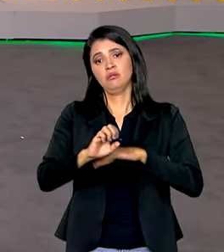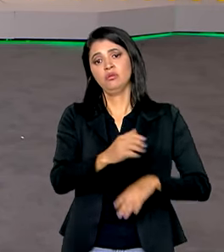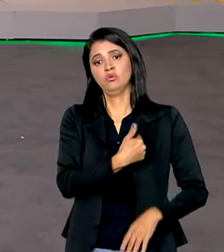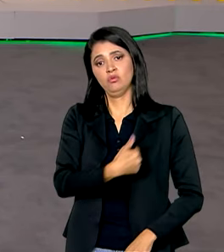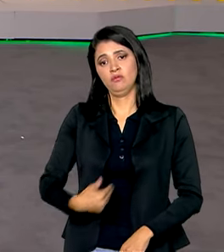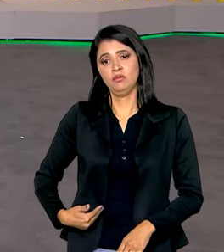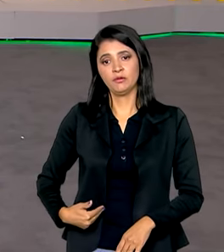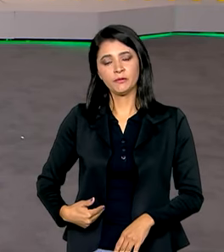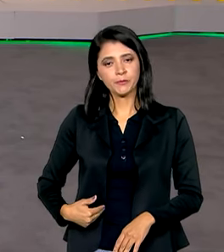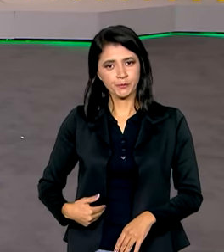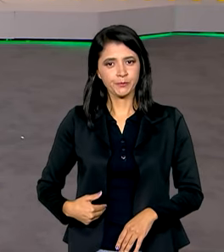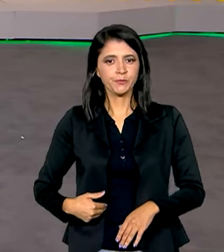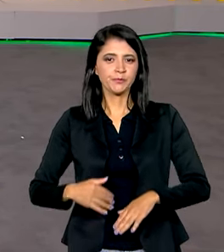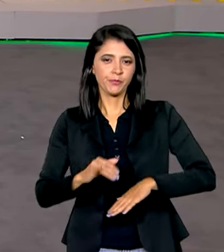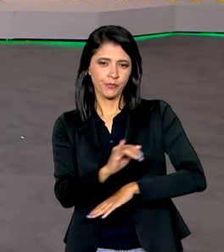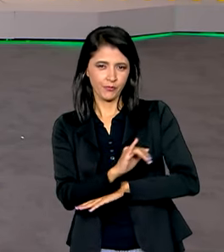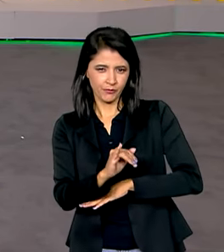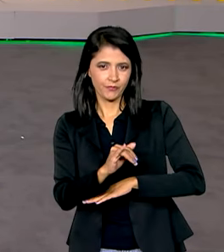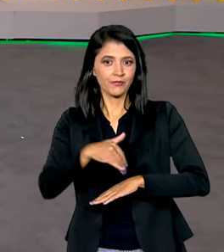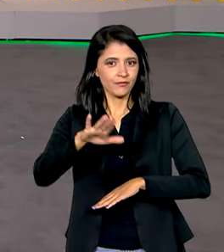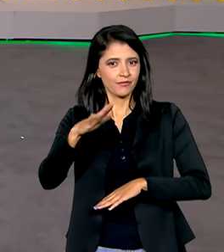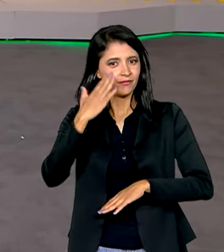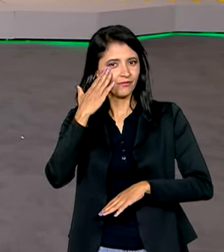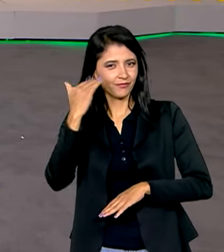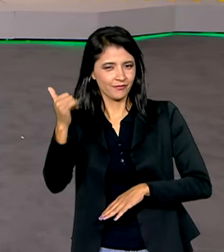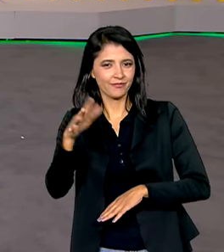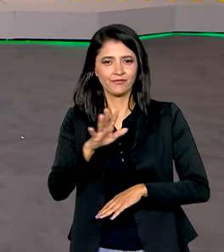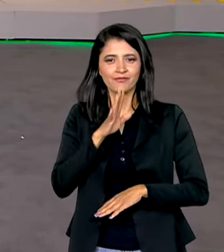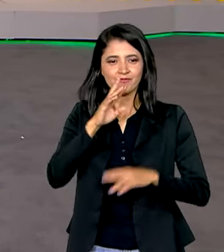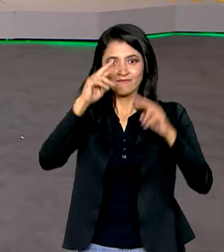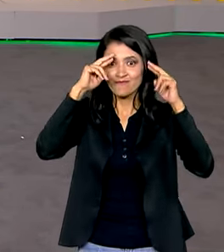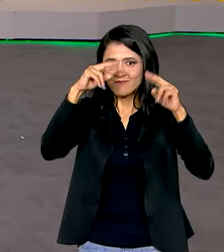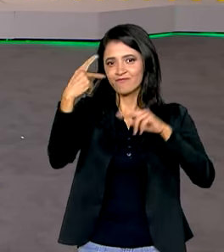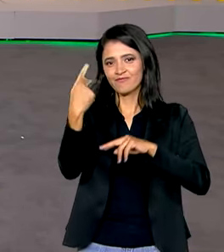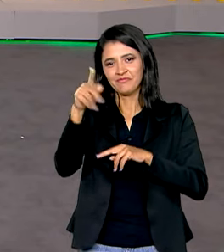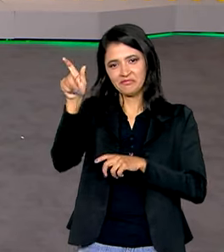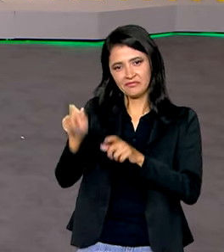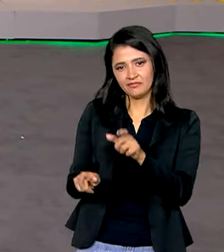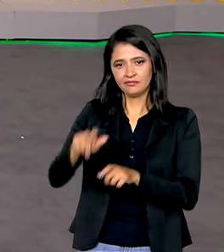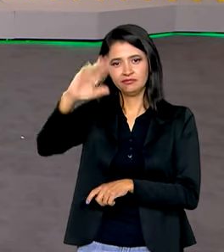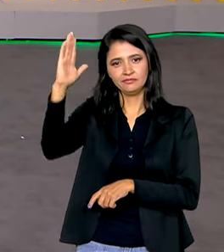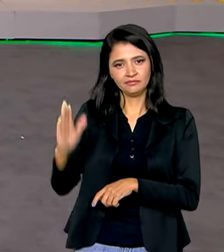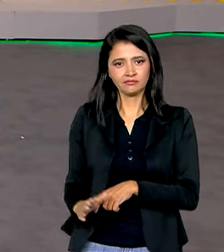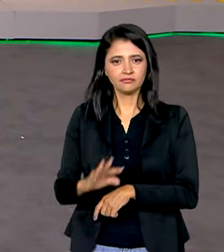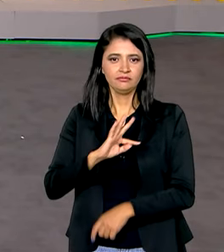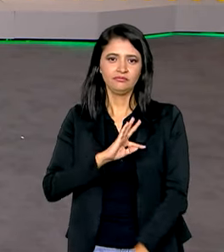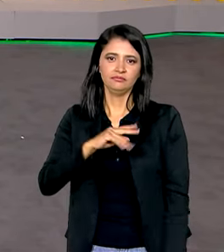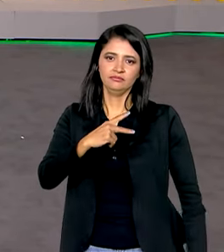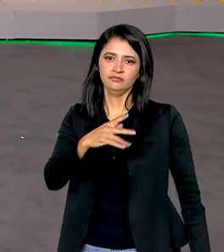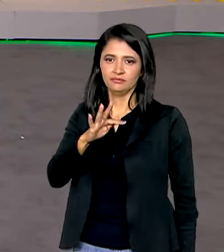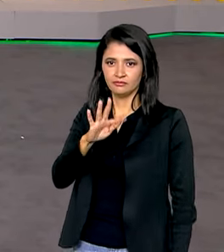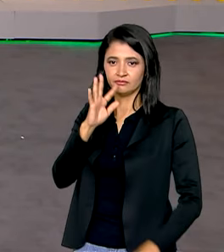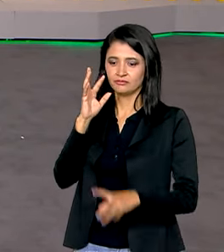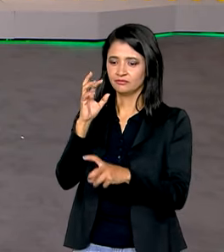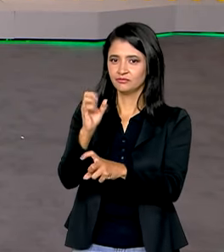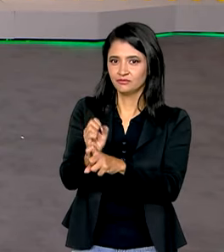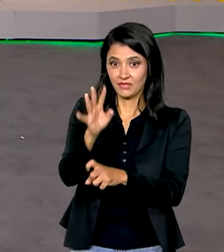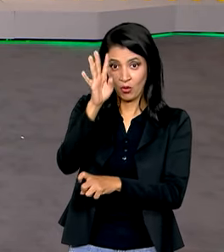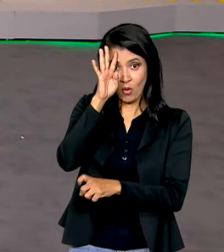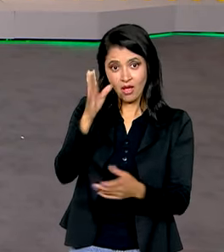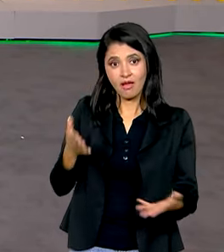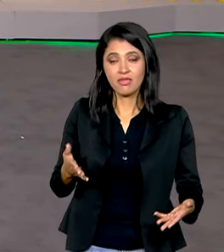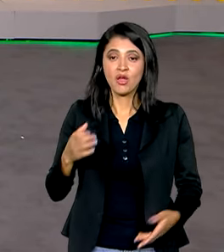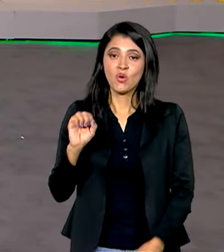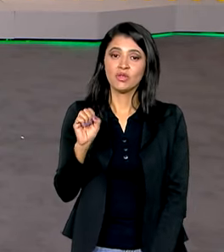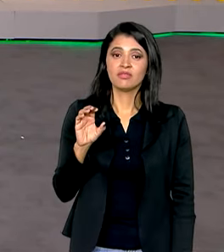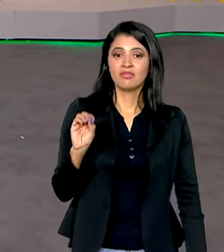Entre as instituições mais conhecidas e respeitadas pelos brasileiros, a Polícia Federal completa nesta quarta-feira